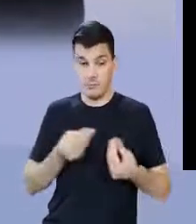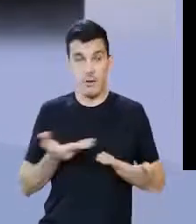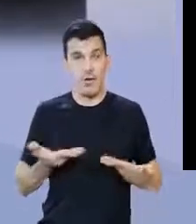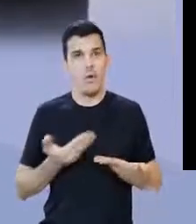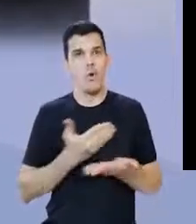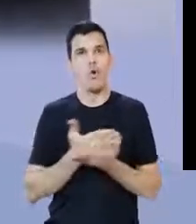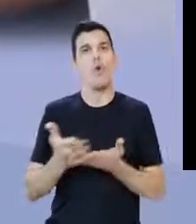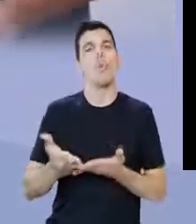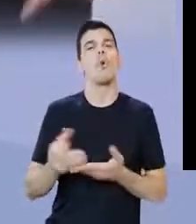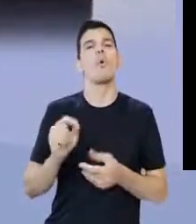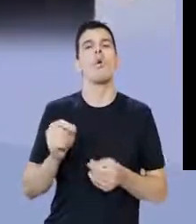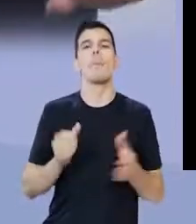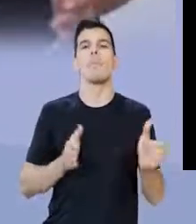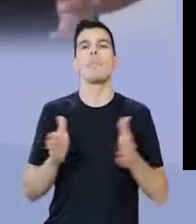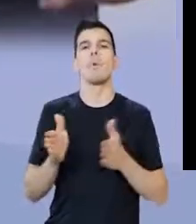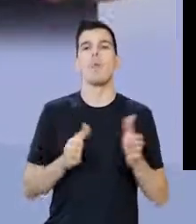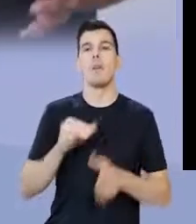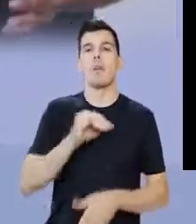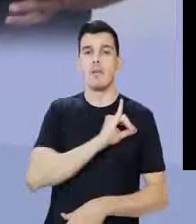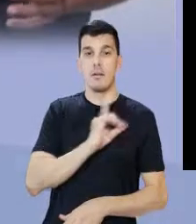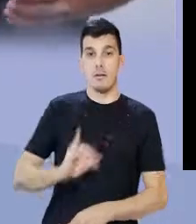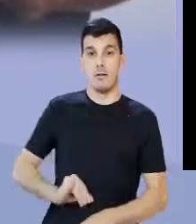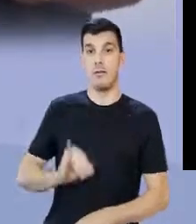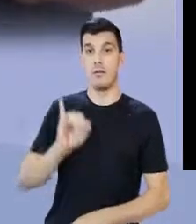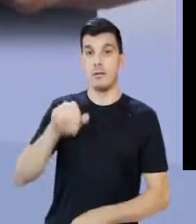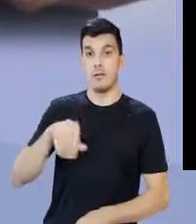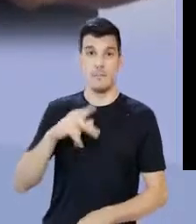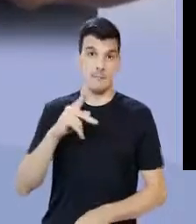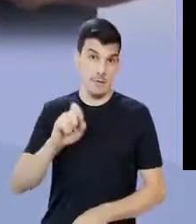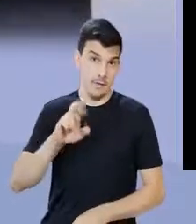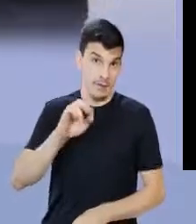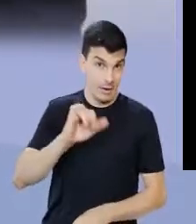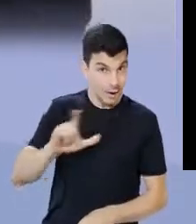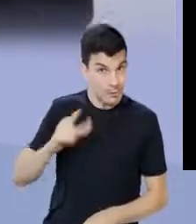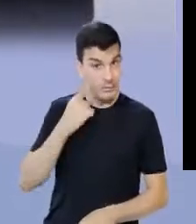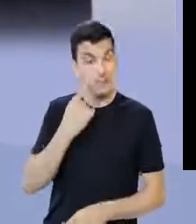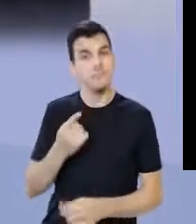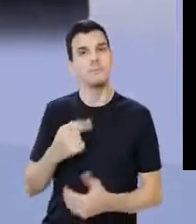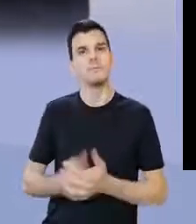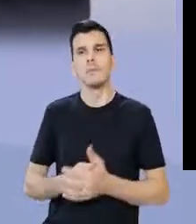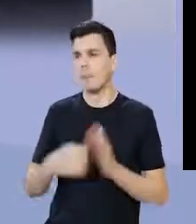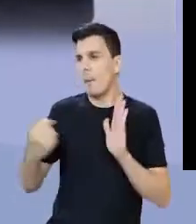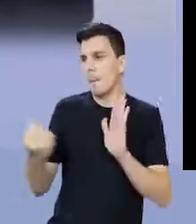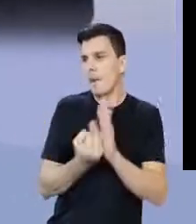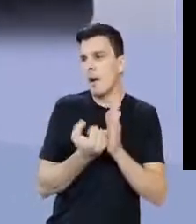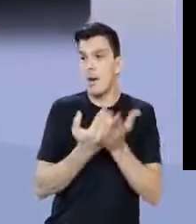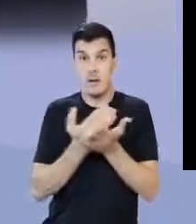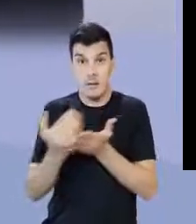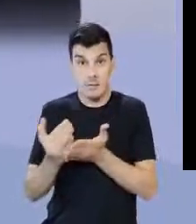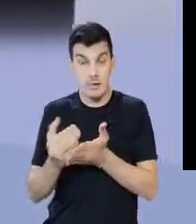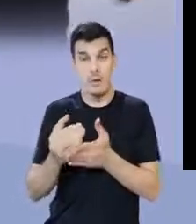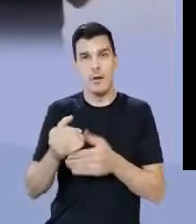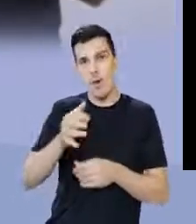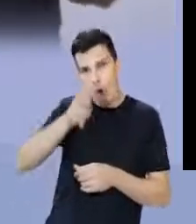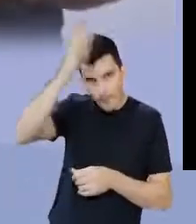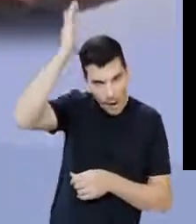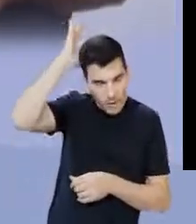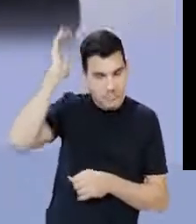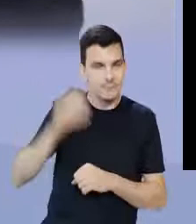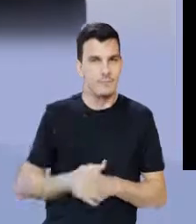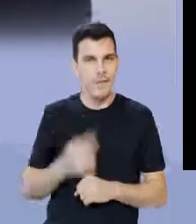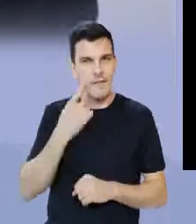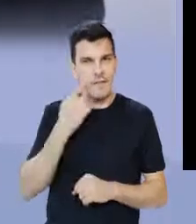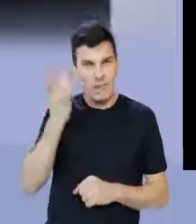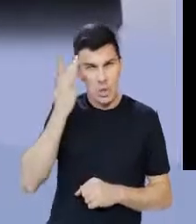passa então a iniciar o que a chama de período imperial, essa ascensão de Otávio então marca o início do que a chama de Império